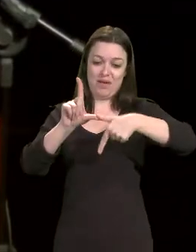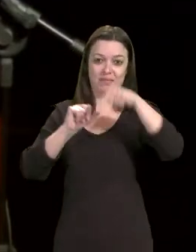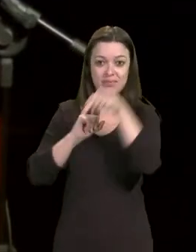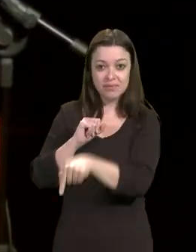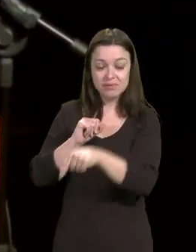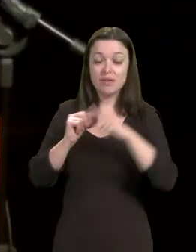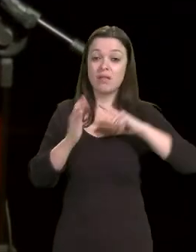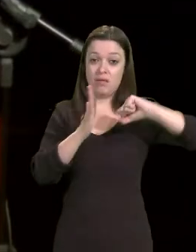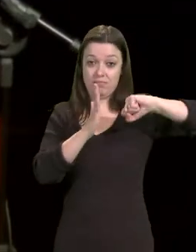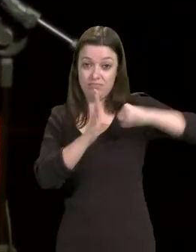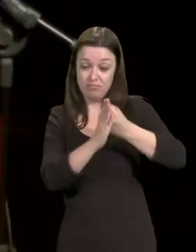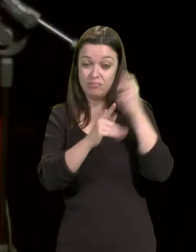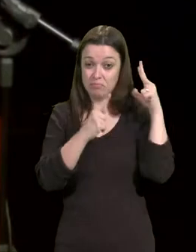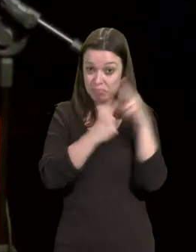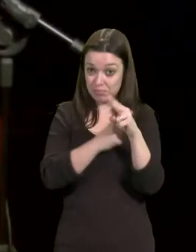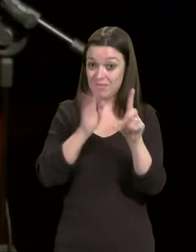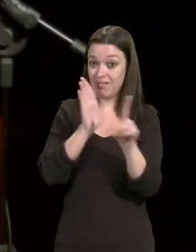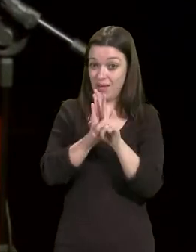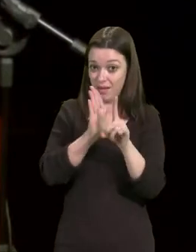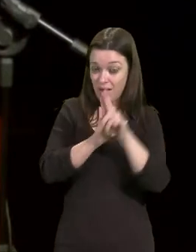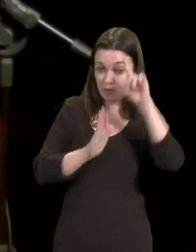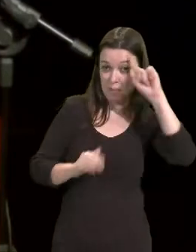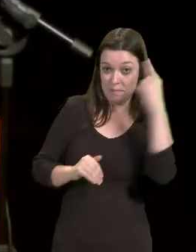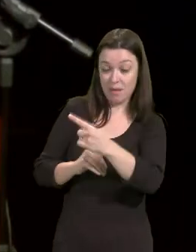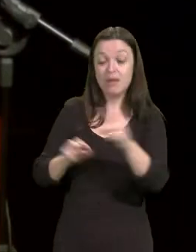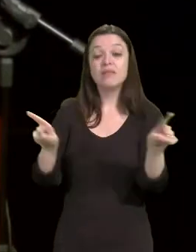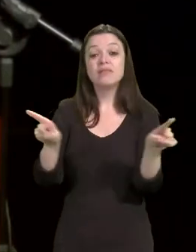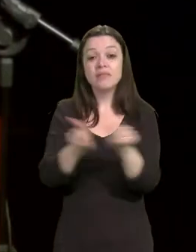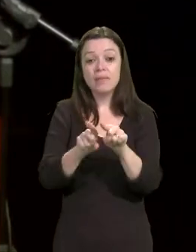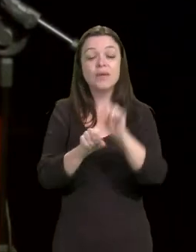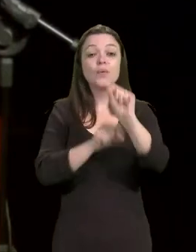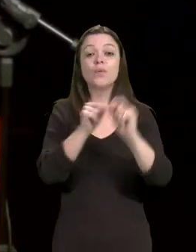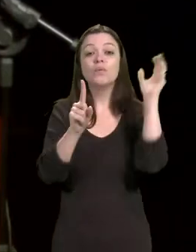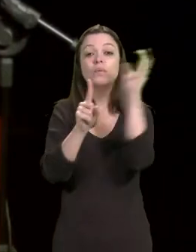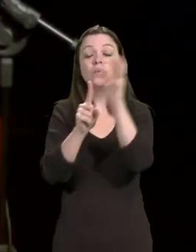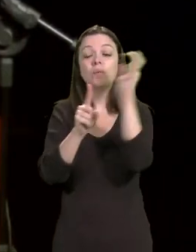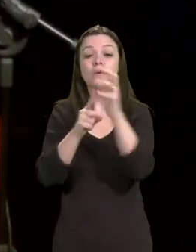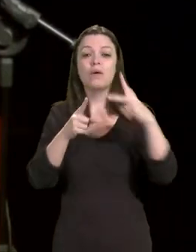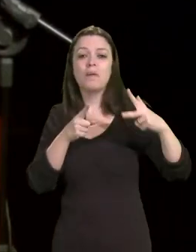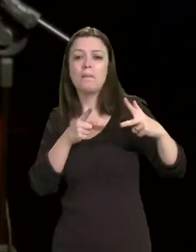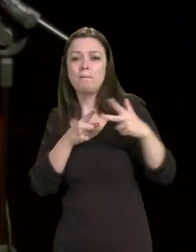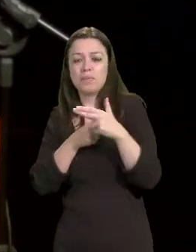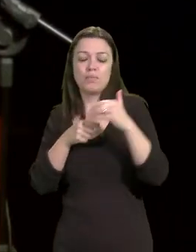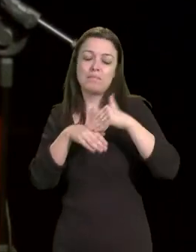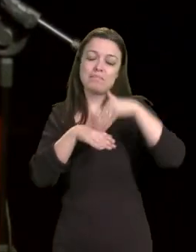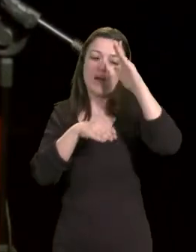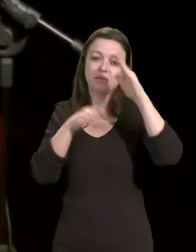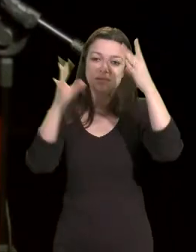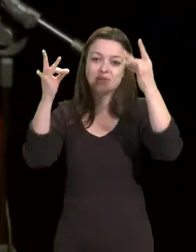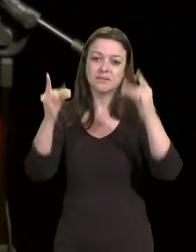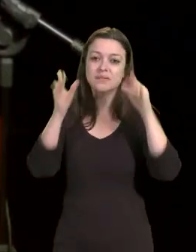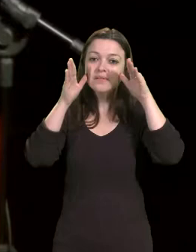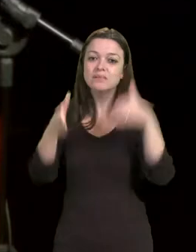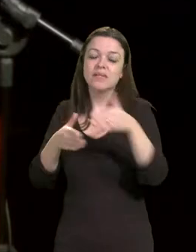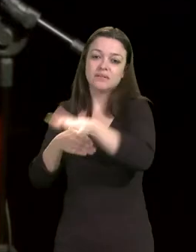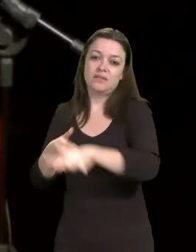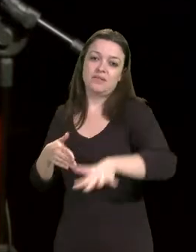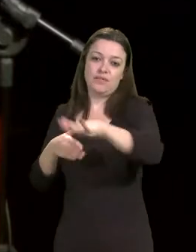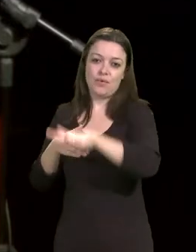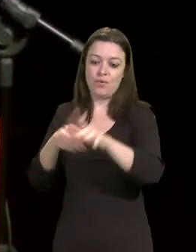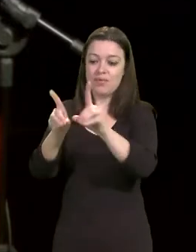promovido através do decreto, ainda sofrem com a ameaça de cortes específicos para os seus